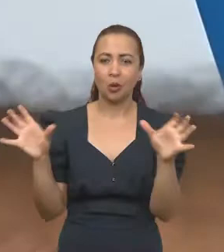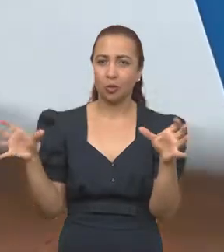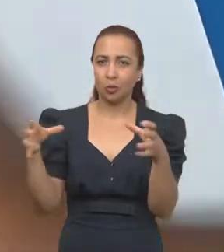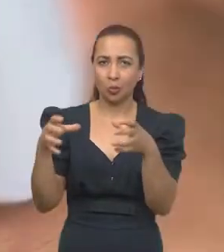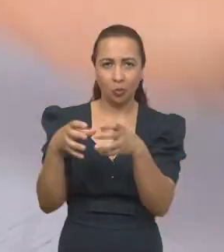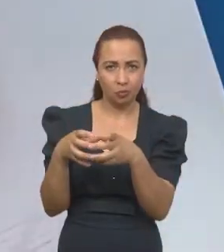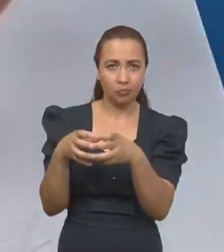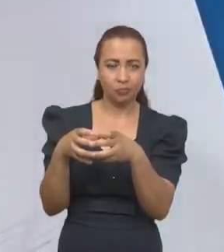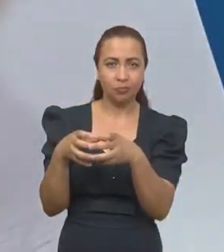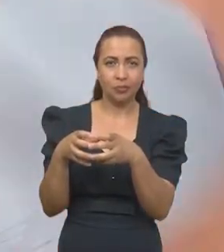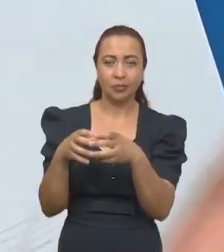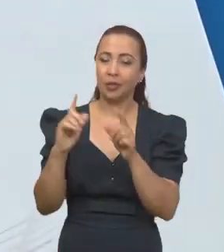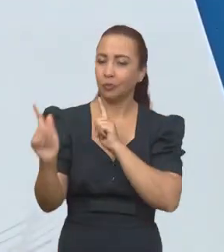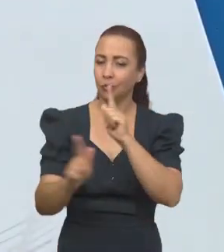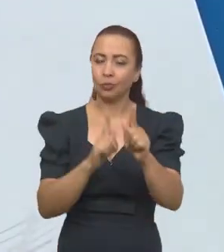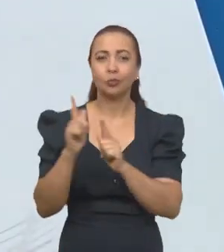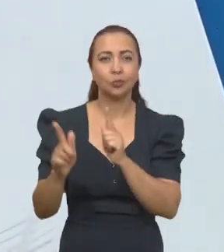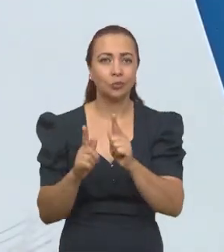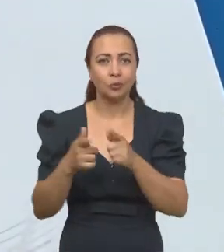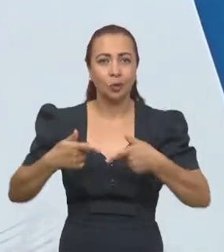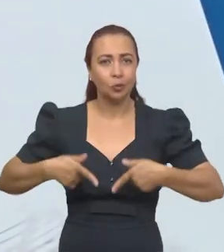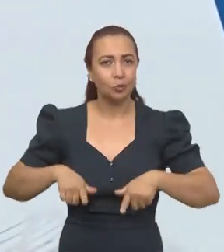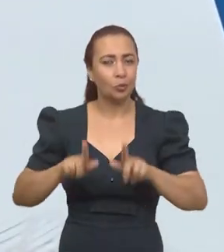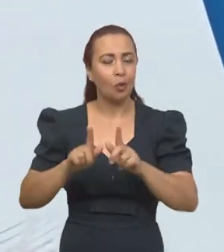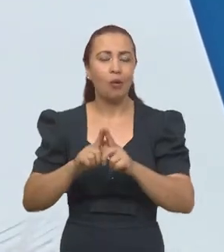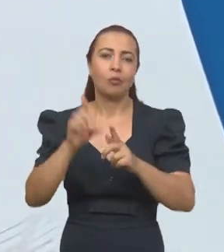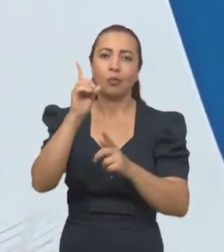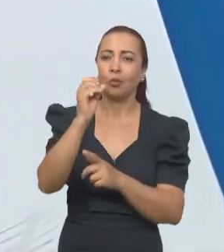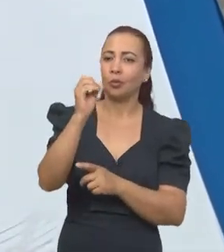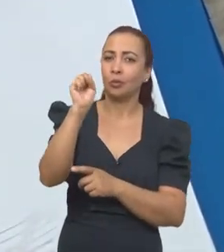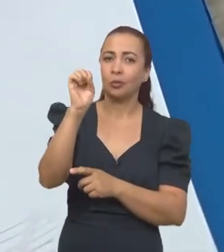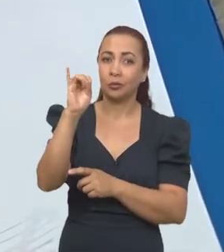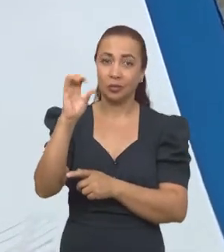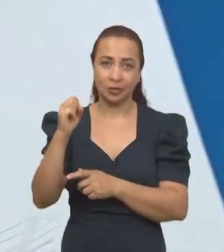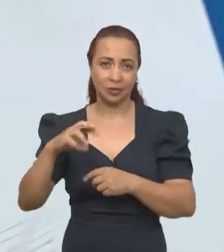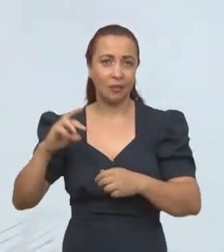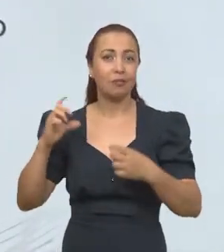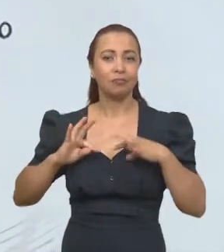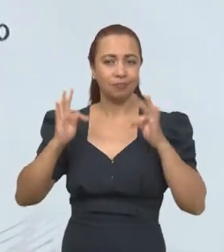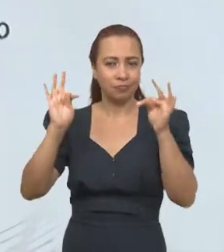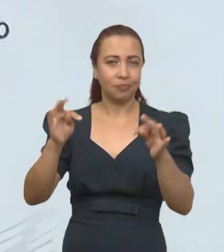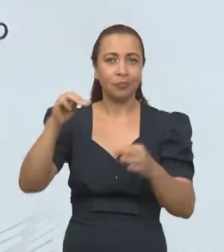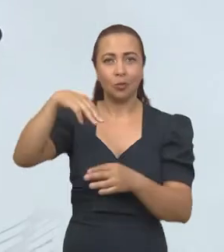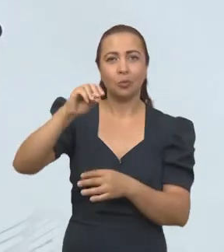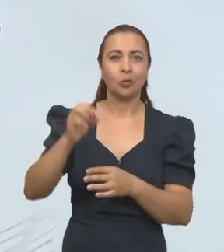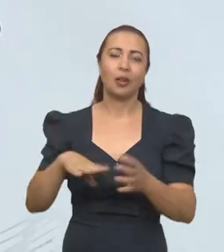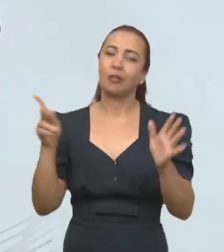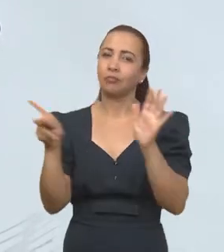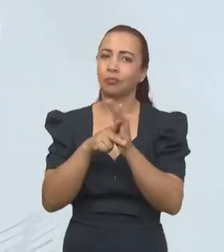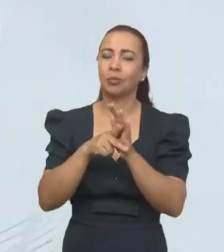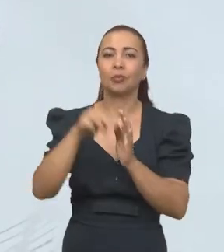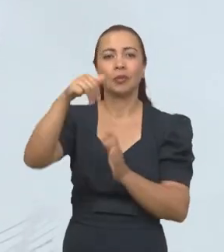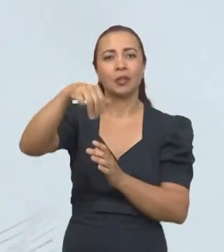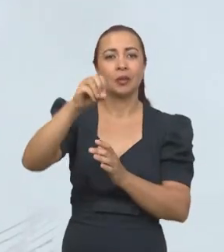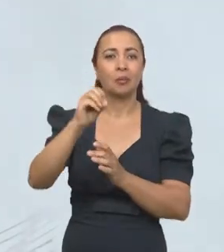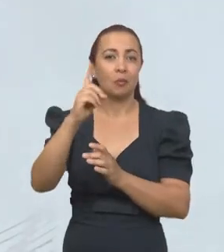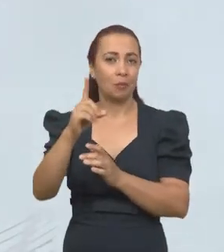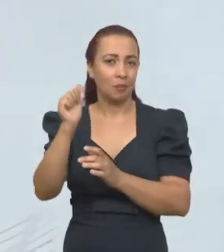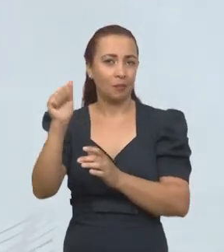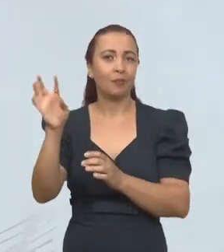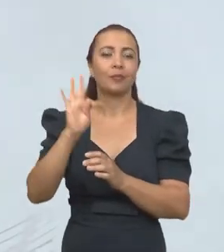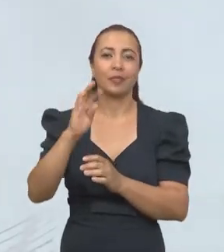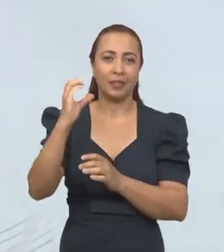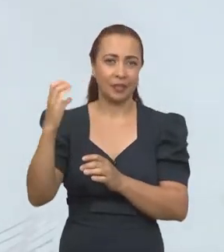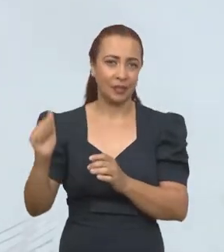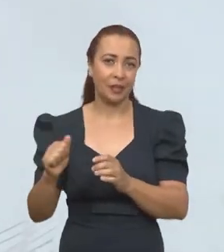coleção. E isso gerou o dossiê técnico de moda, tá, que é uma sistematização própria da moda teca. Mas que